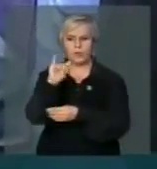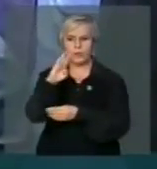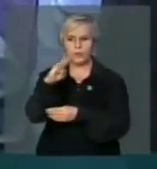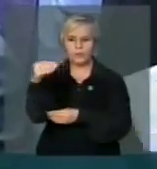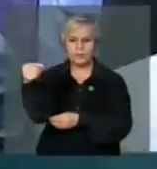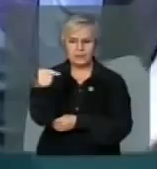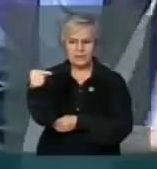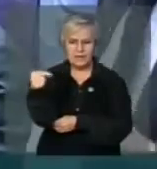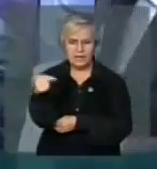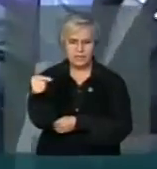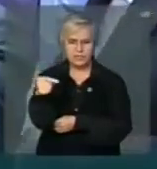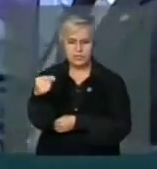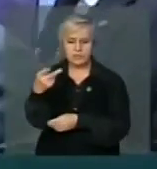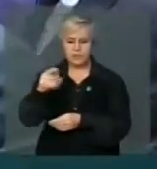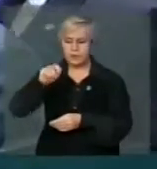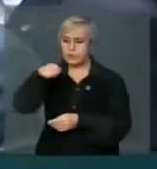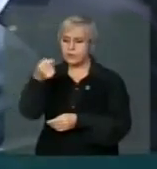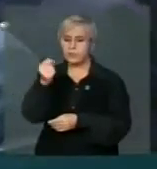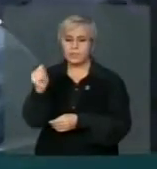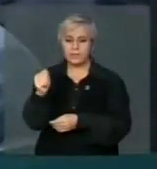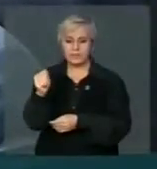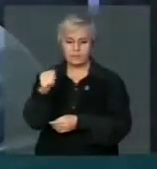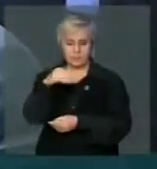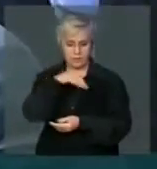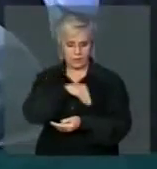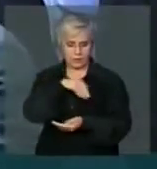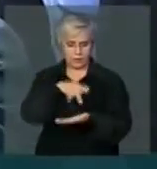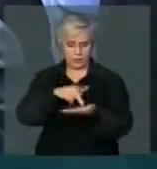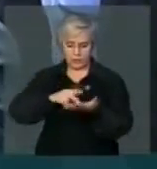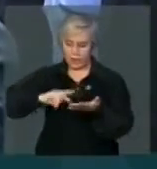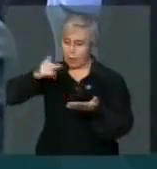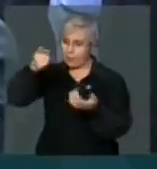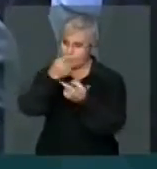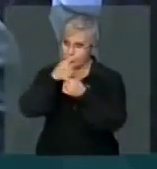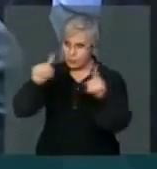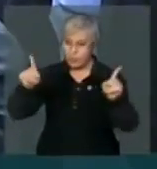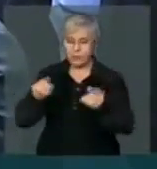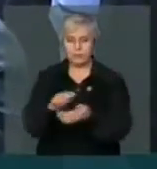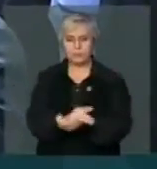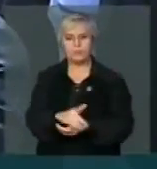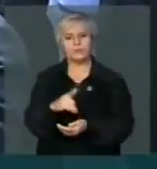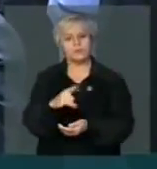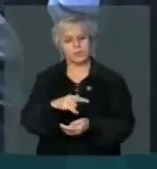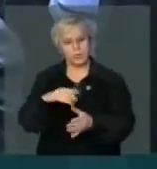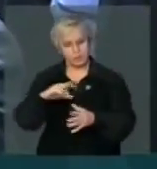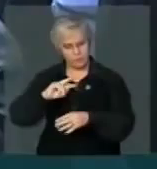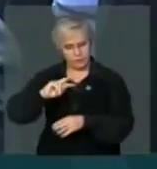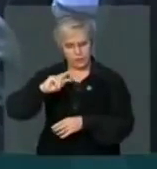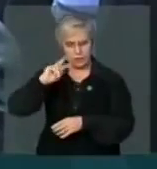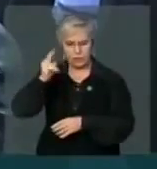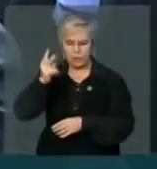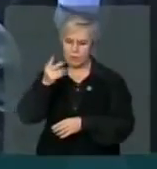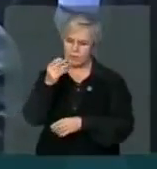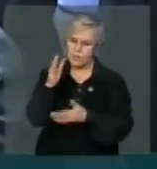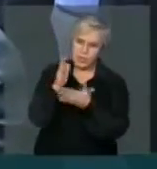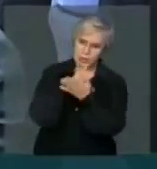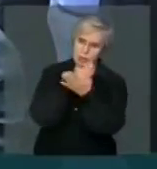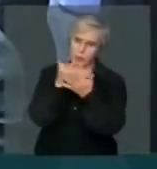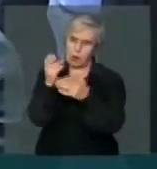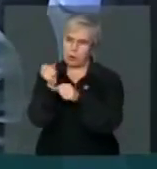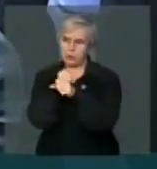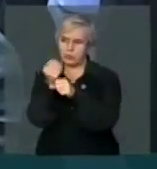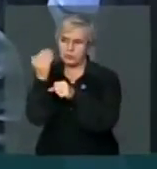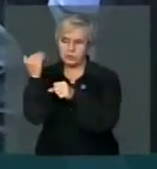vislumbrando, significa não dar aumento real nenhum. Nós reconhecemos que houve um aumento objetivo em alguns anos